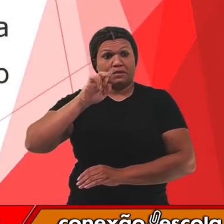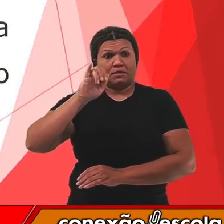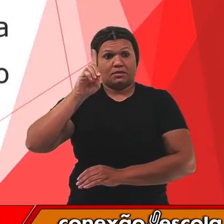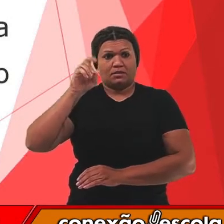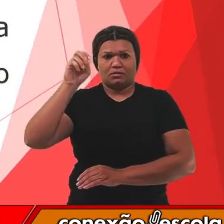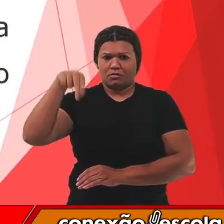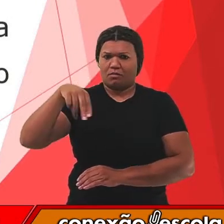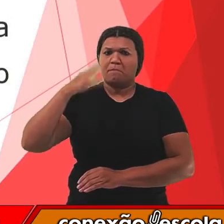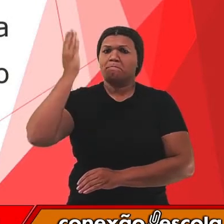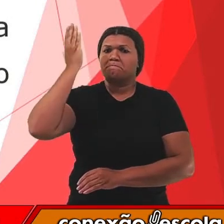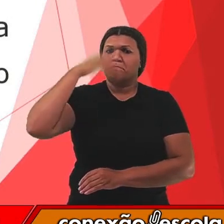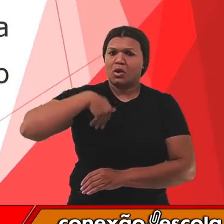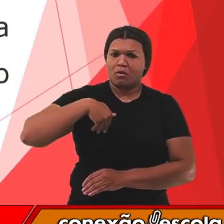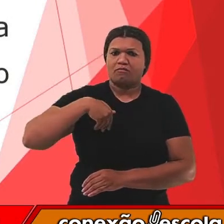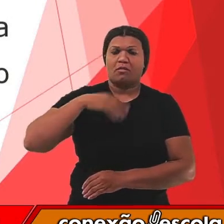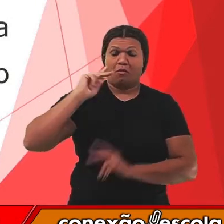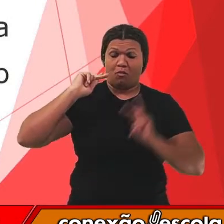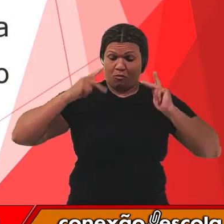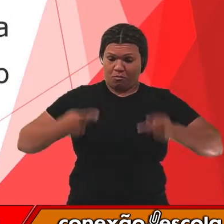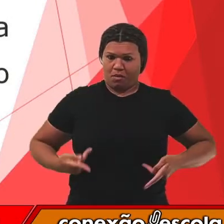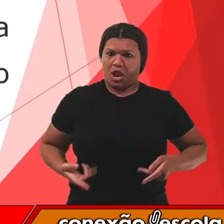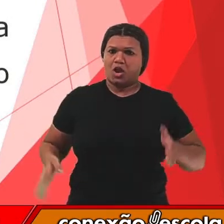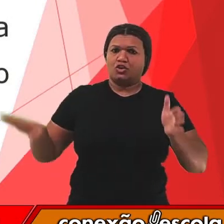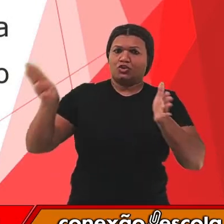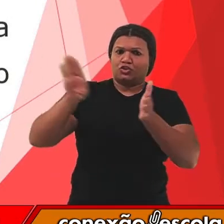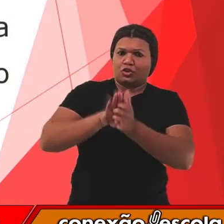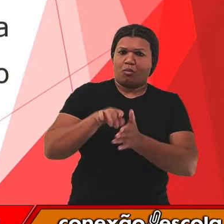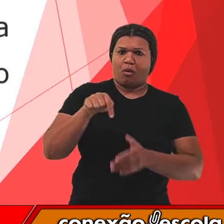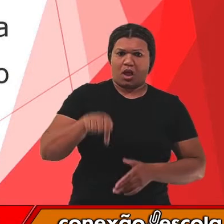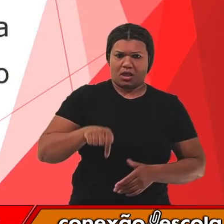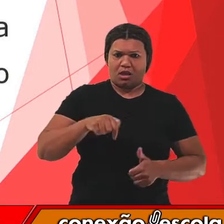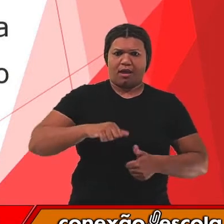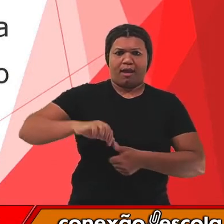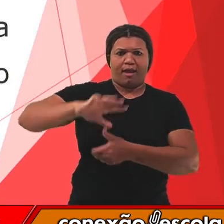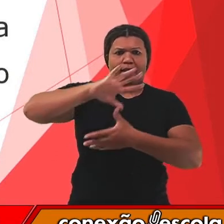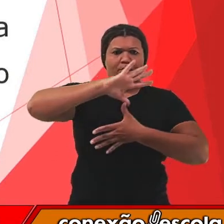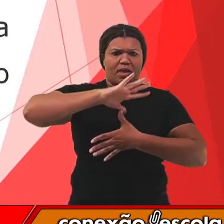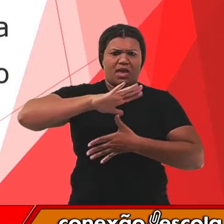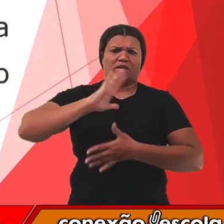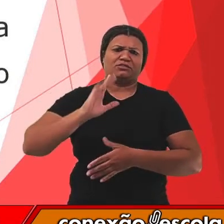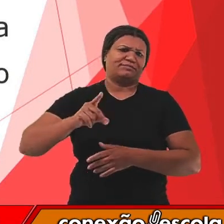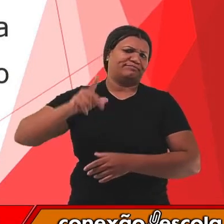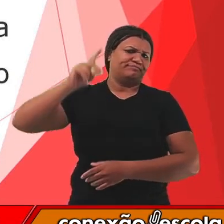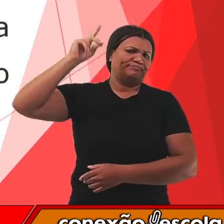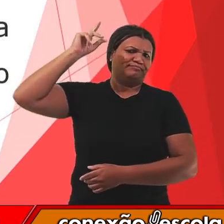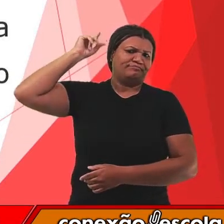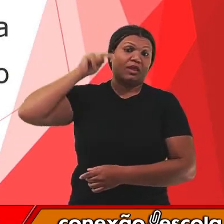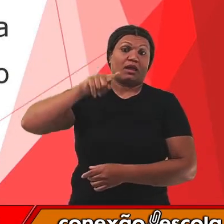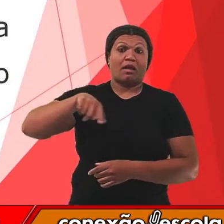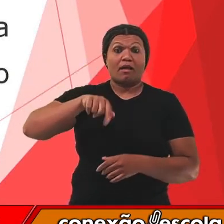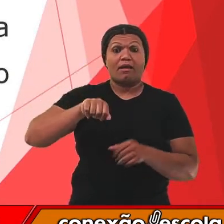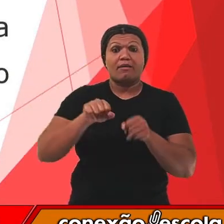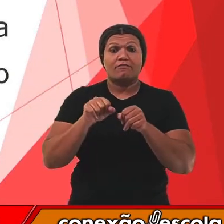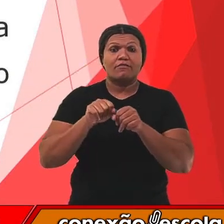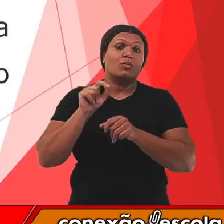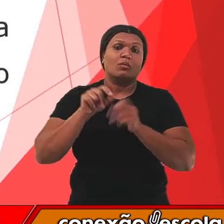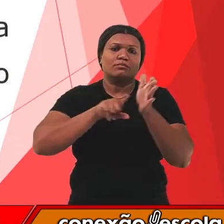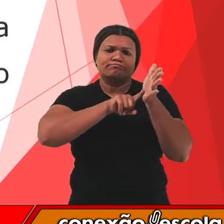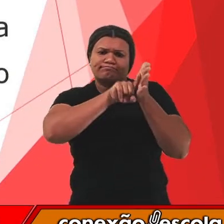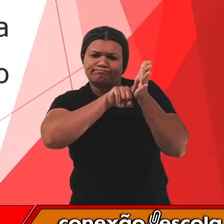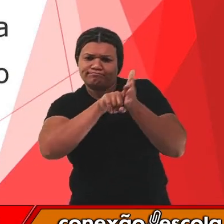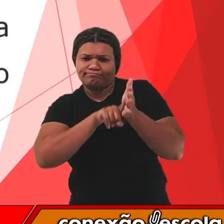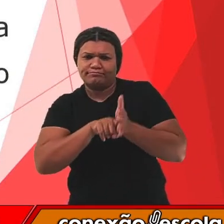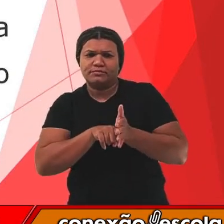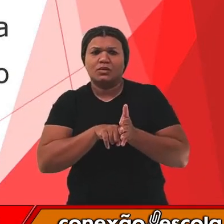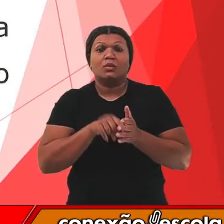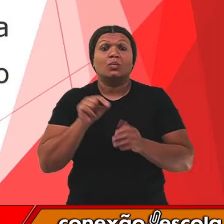humano chegou ao continente americano há mais tempo. Ela realizou suas pesquisas no sítio arqueológico